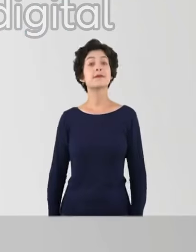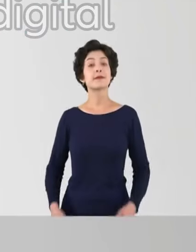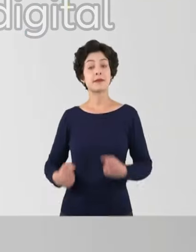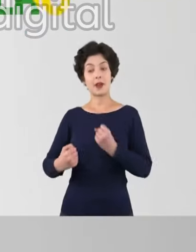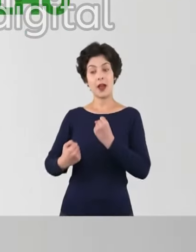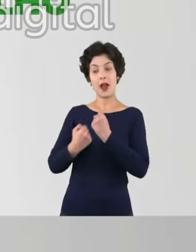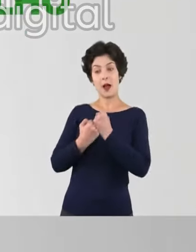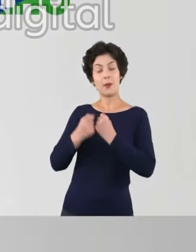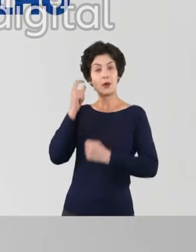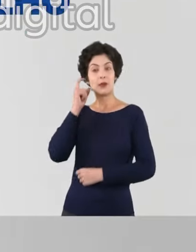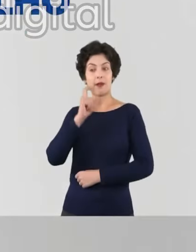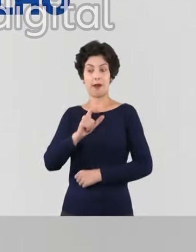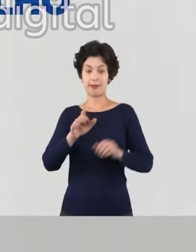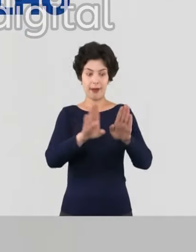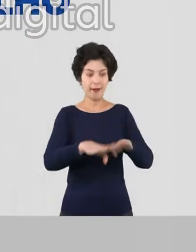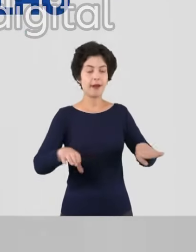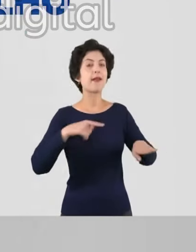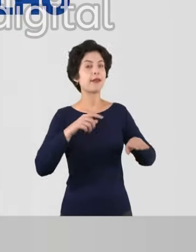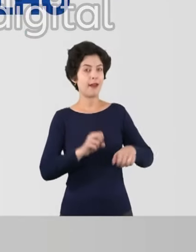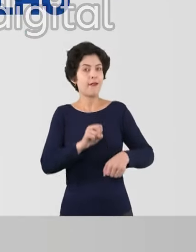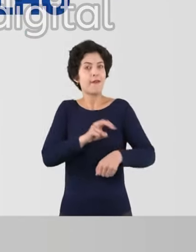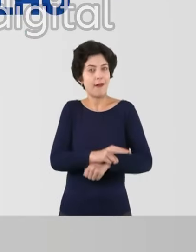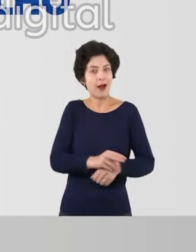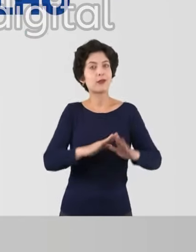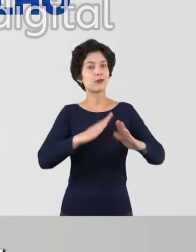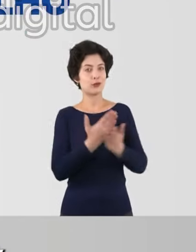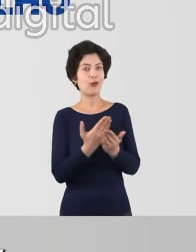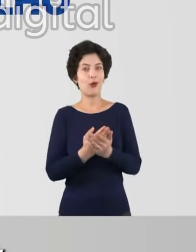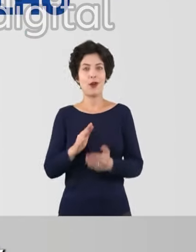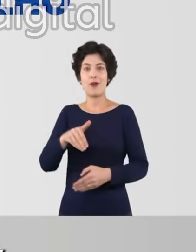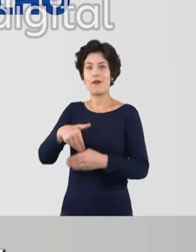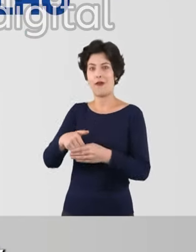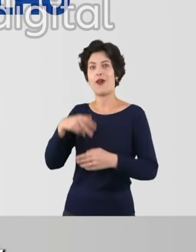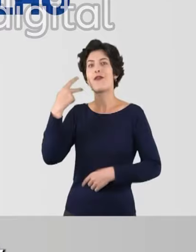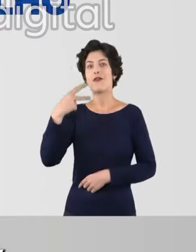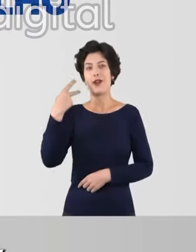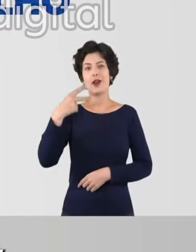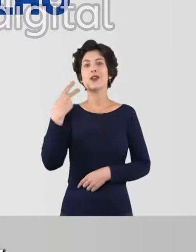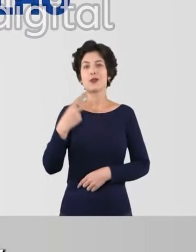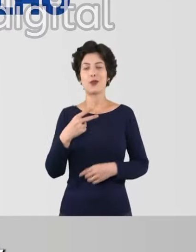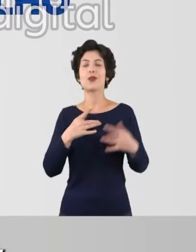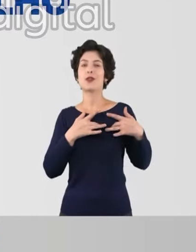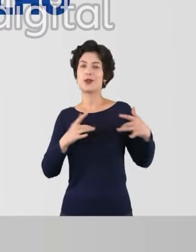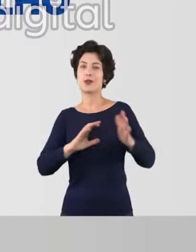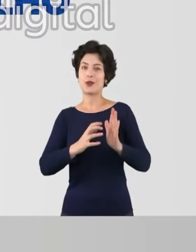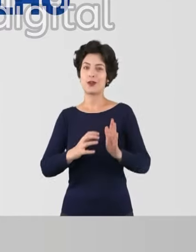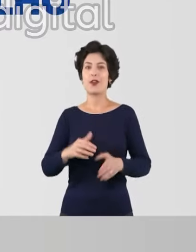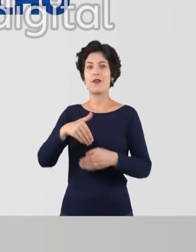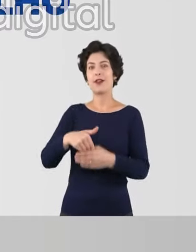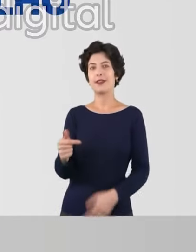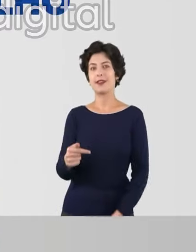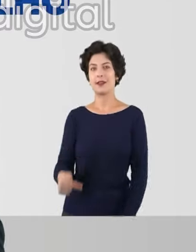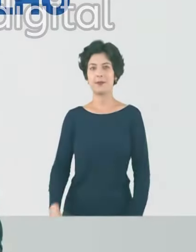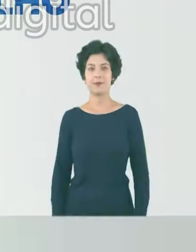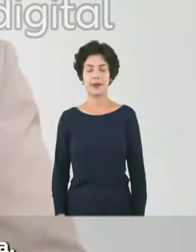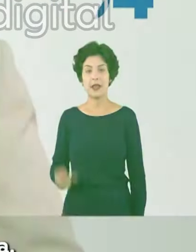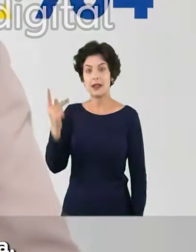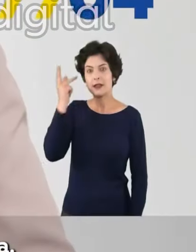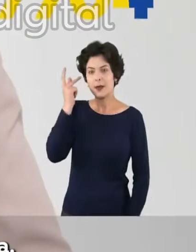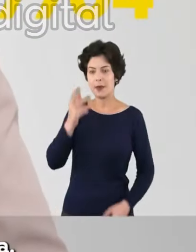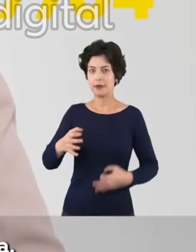Com Ricardo Nunes, toda criança de São Paulo tem vaga na creche. Vote nos vereadores do Solidariedade. Vote 77.